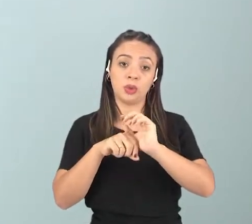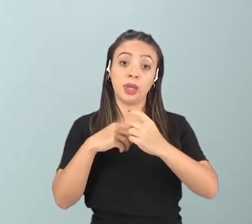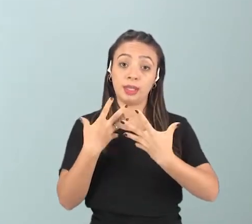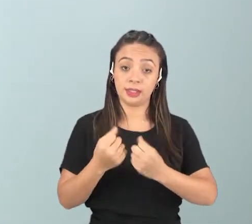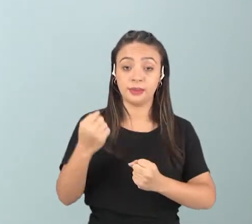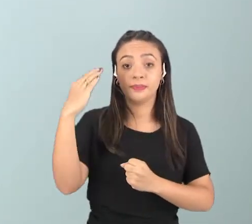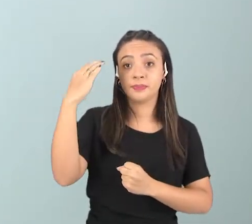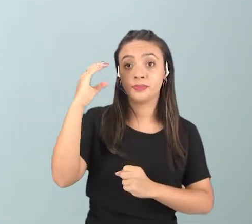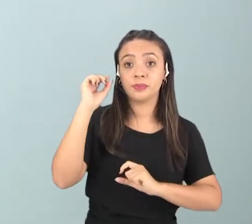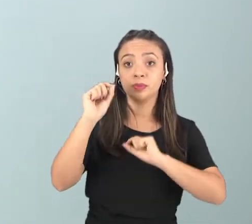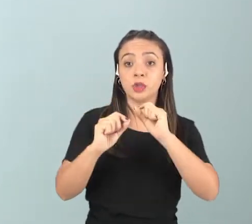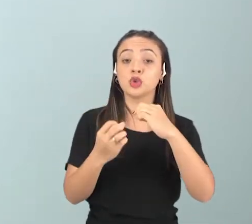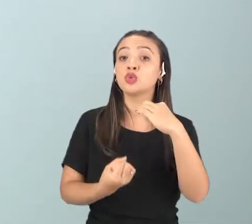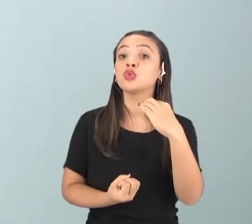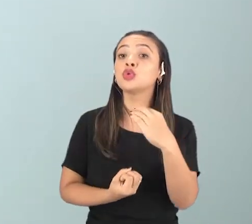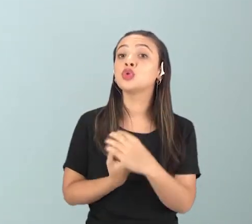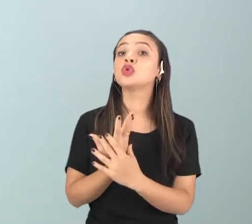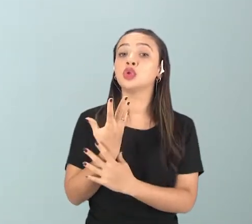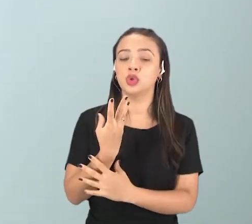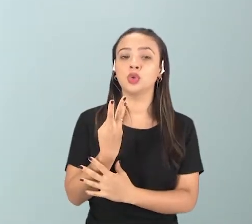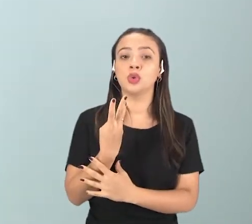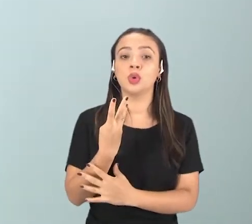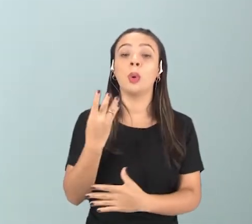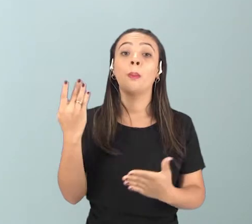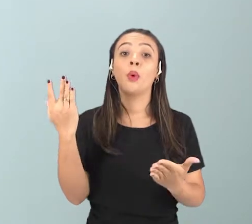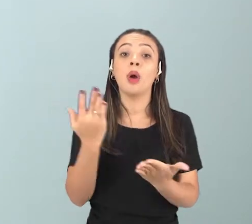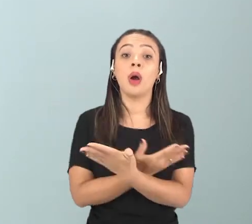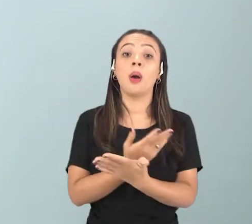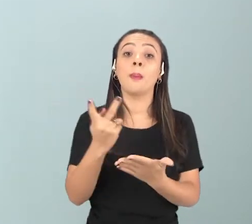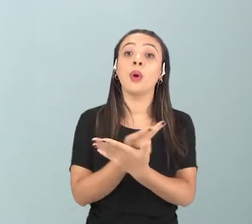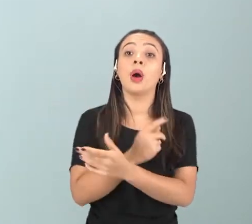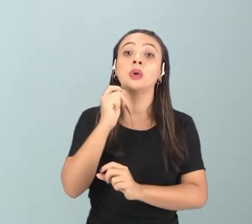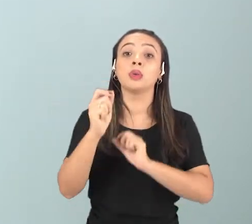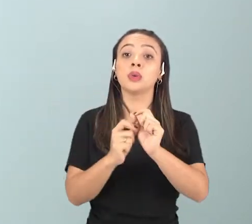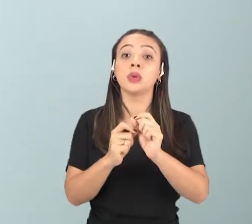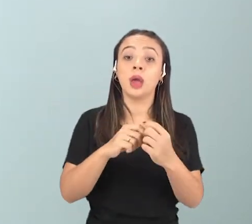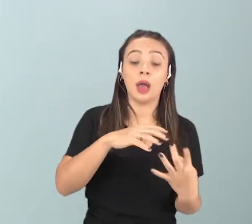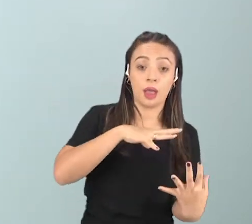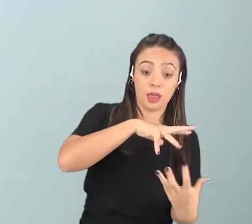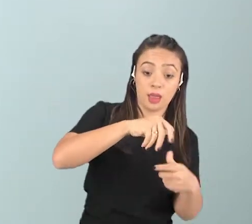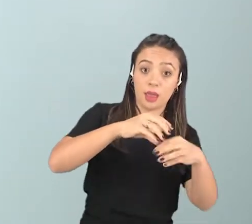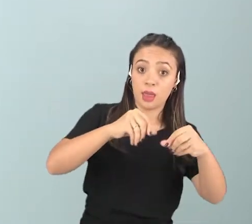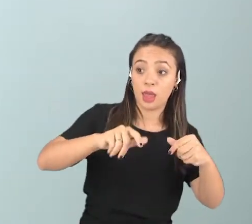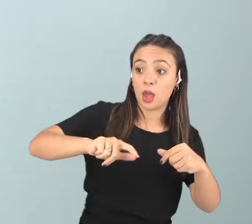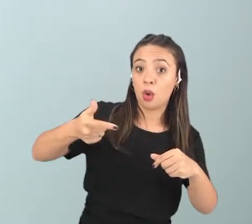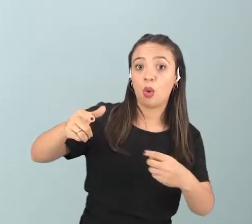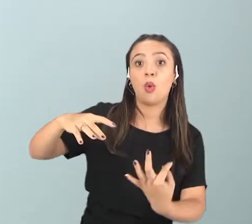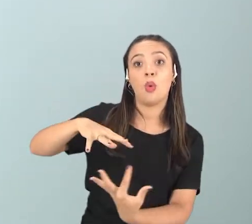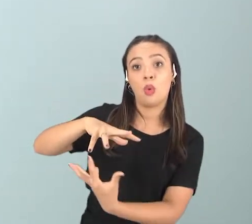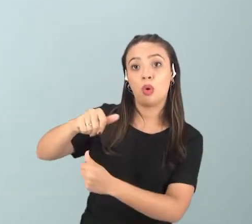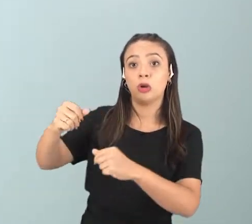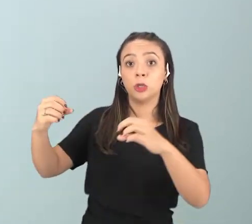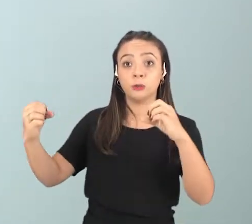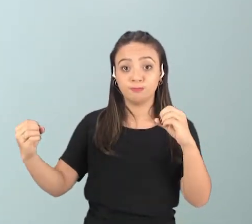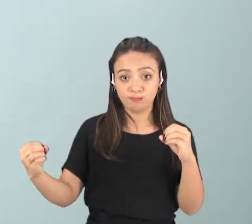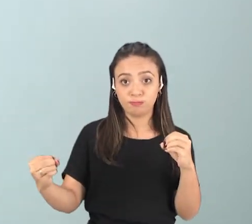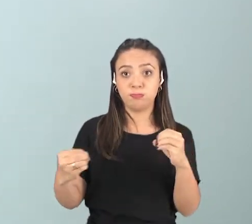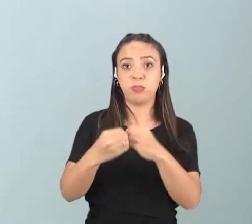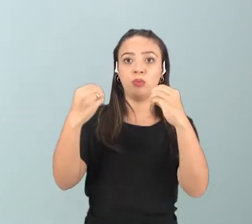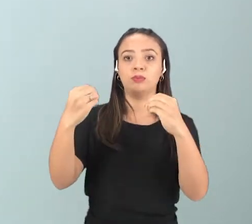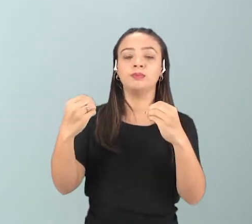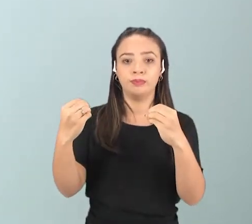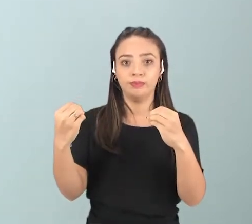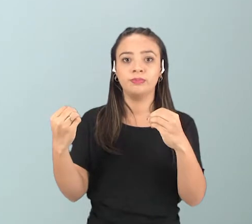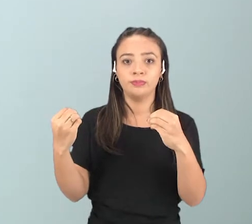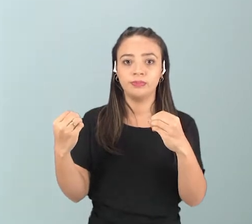é formada, ela foi formada através de uma colisão da Terra com outro corpo celeste, mais ou menos do tamanho de